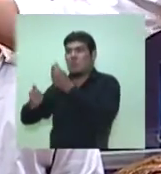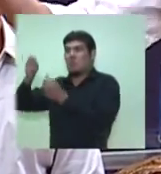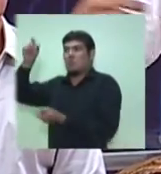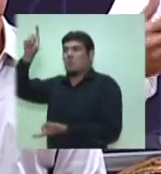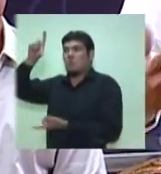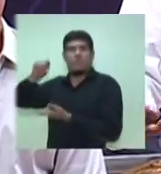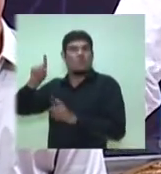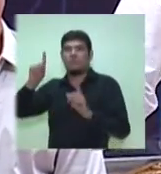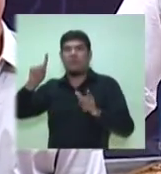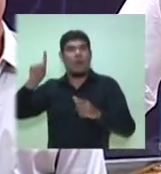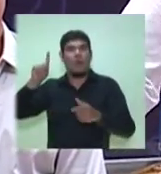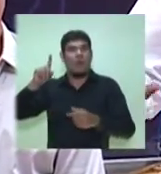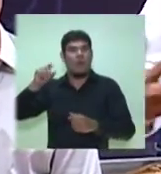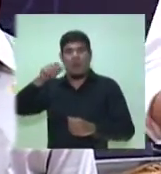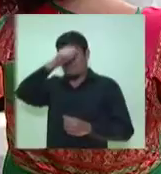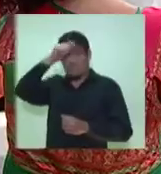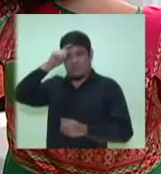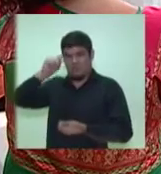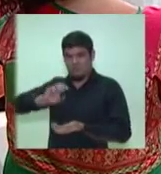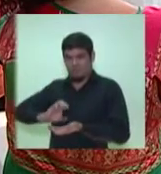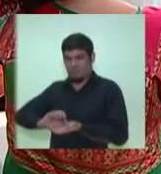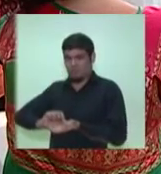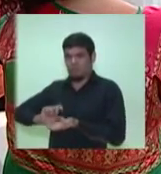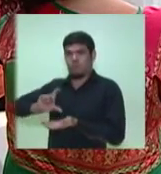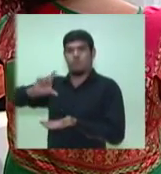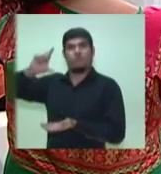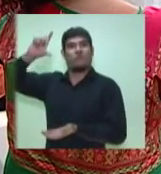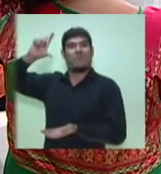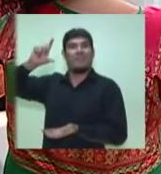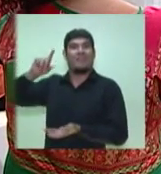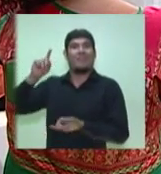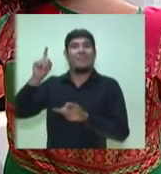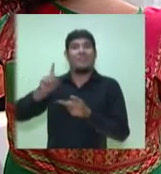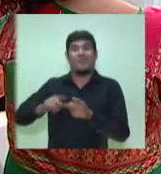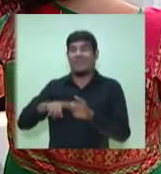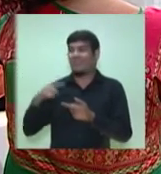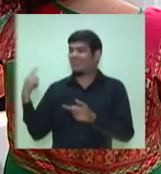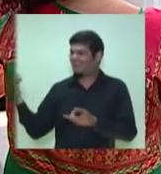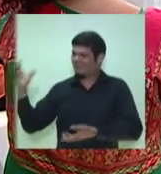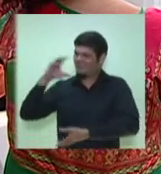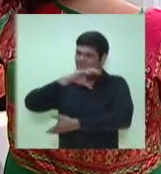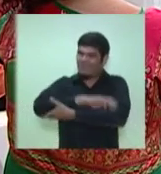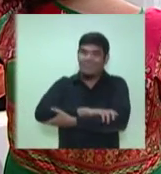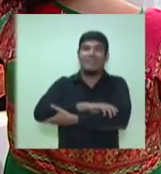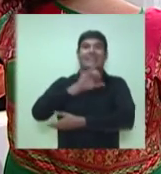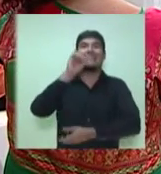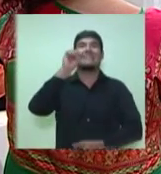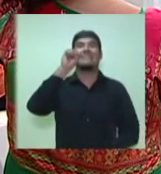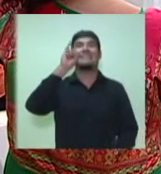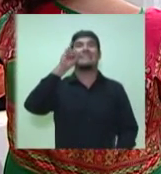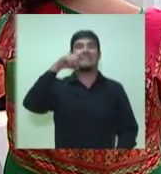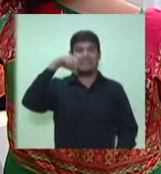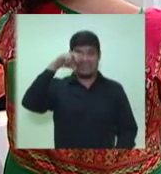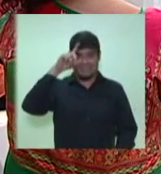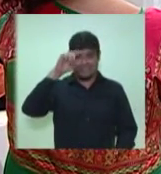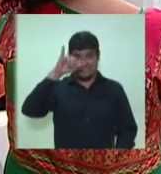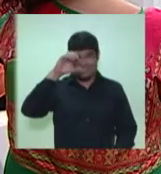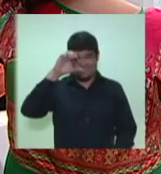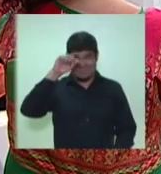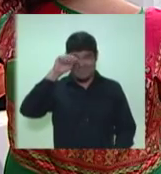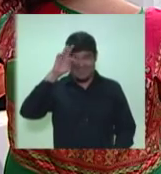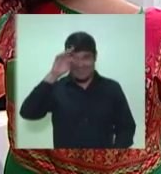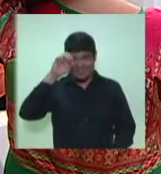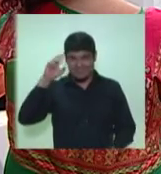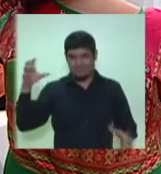receita aumentou. Por quê? Porque nós fizemos, junto com o sindicato, um grande trabalho de formalização e de combate à pirataria. Nós baixamos a